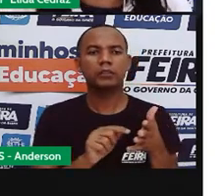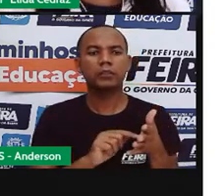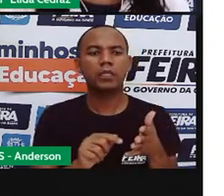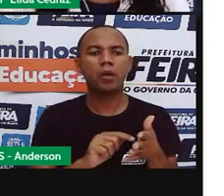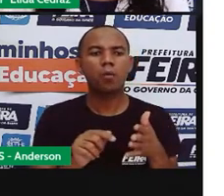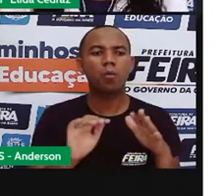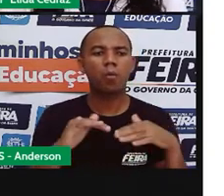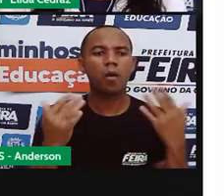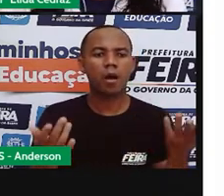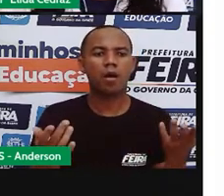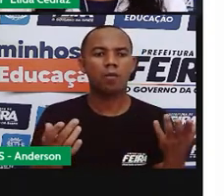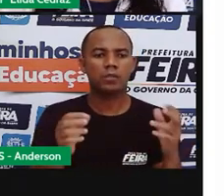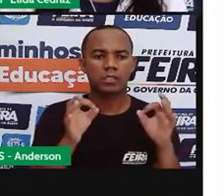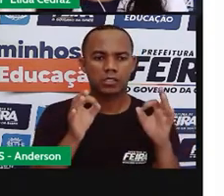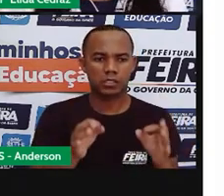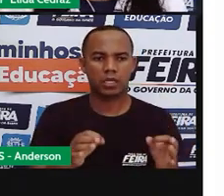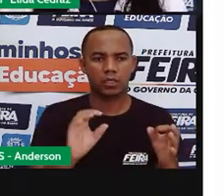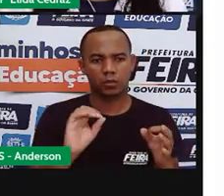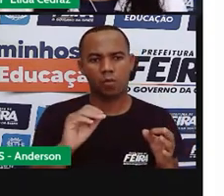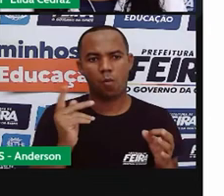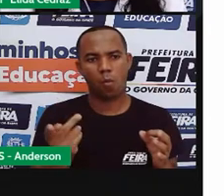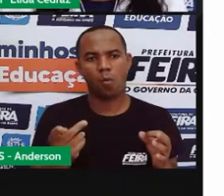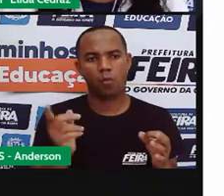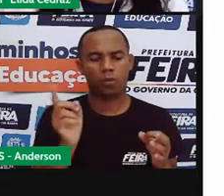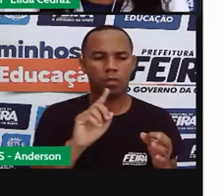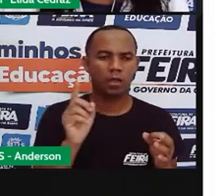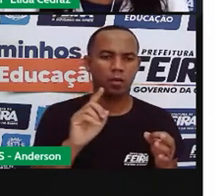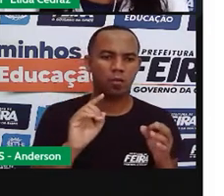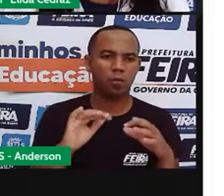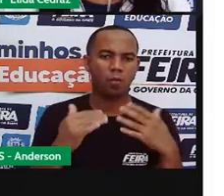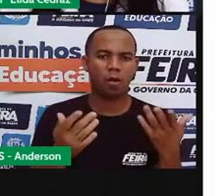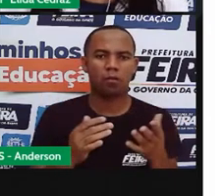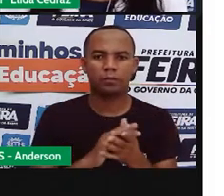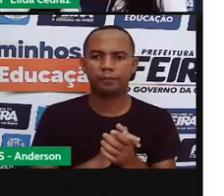conferir se a notícia realmente é a fé